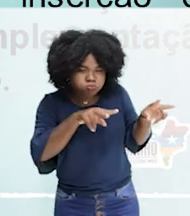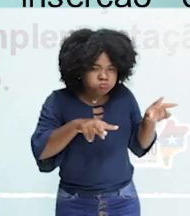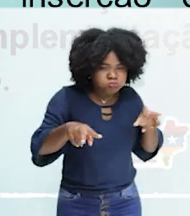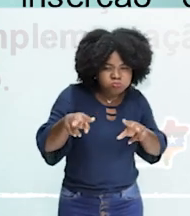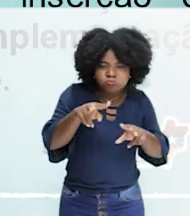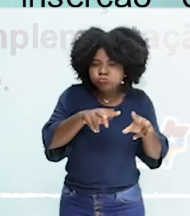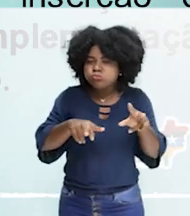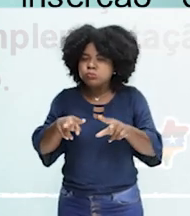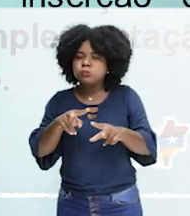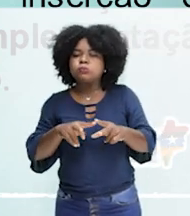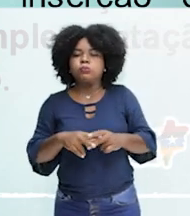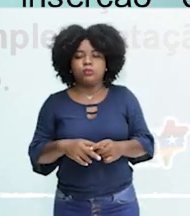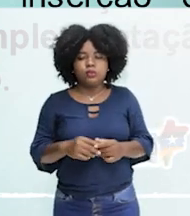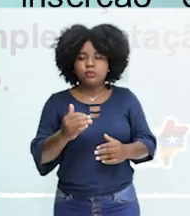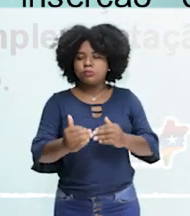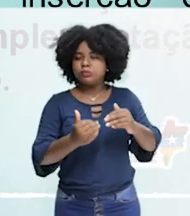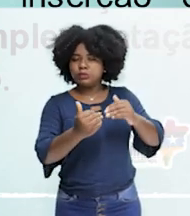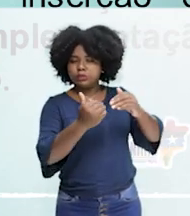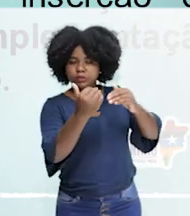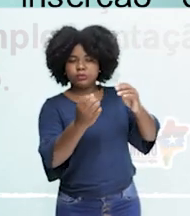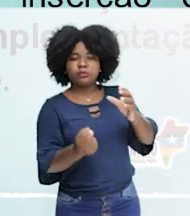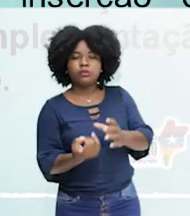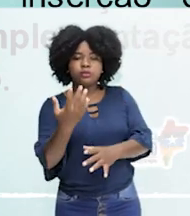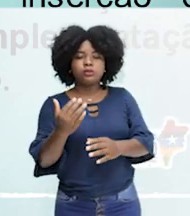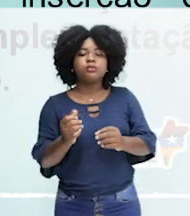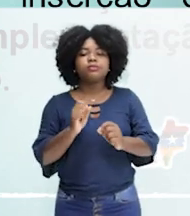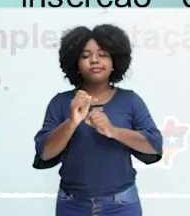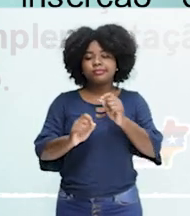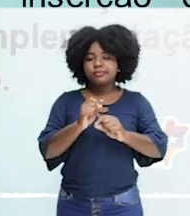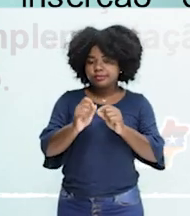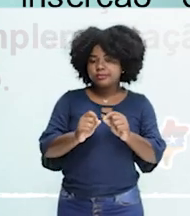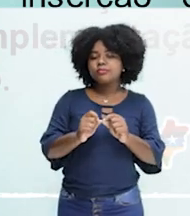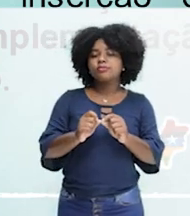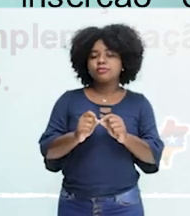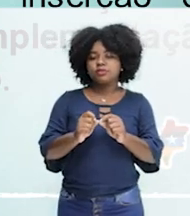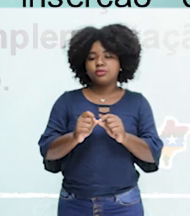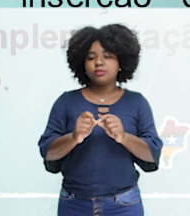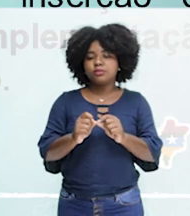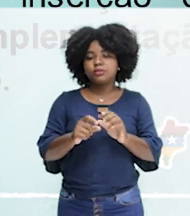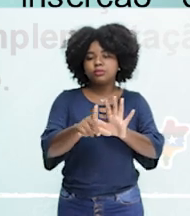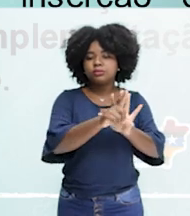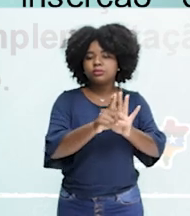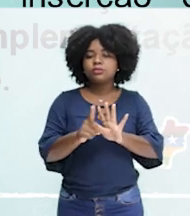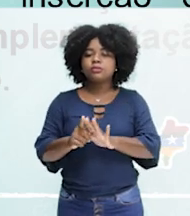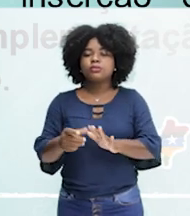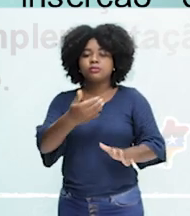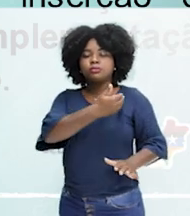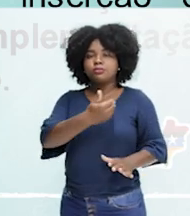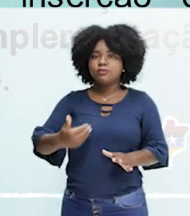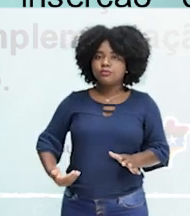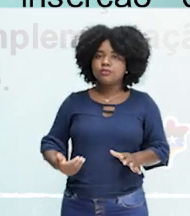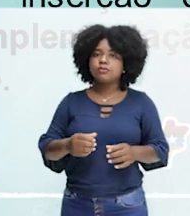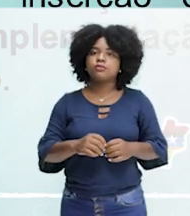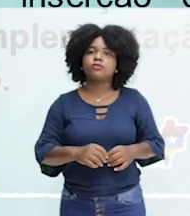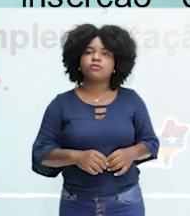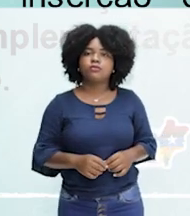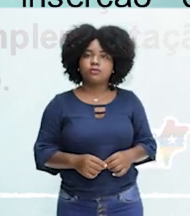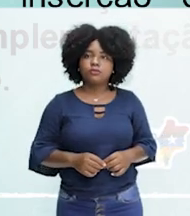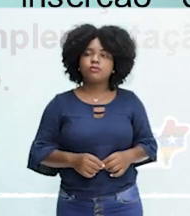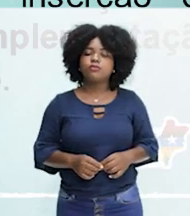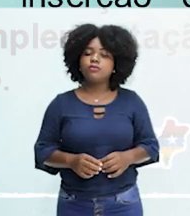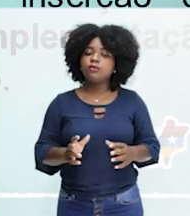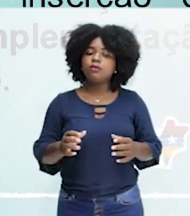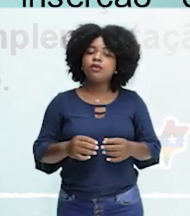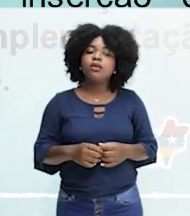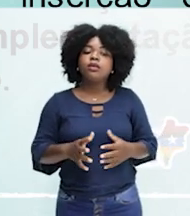inserção do desenvolvimento sustentável na criação e implementação de políticas públicas em todas as instâncias do governo. Então, o Ministério do Meio